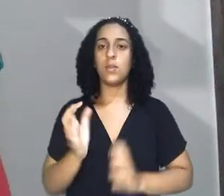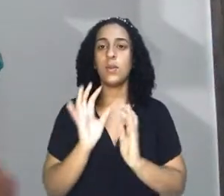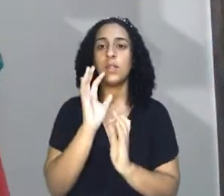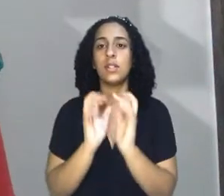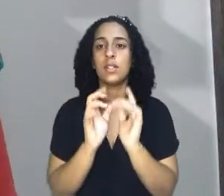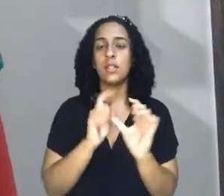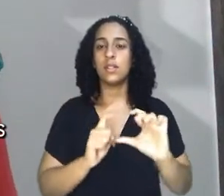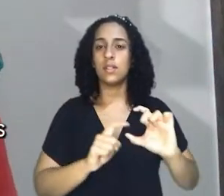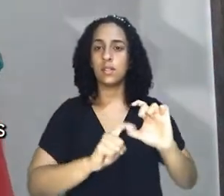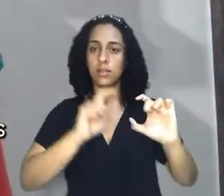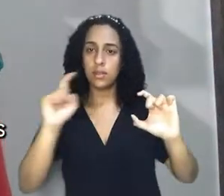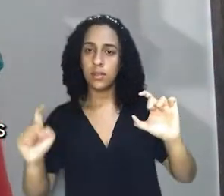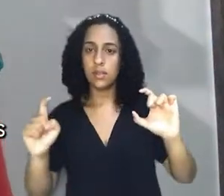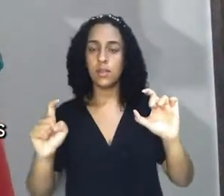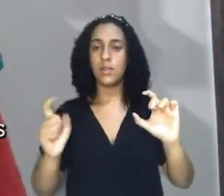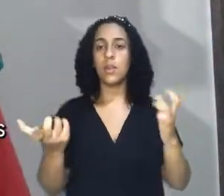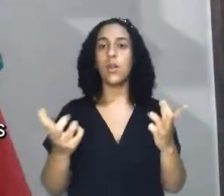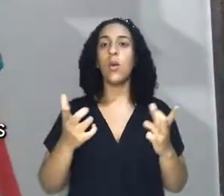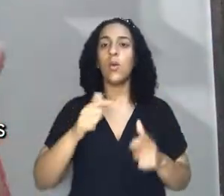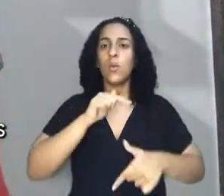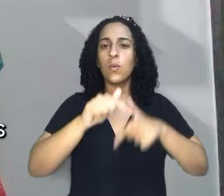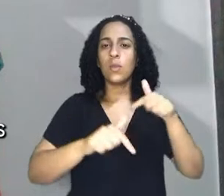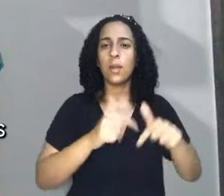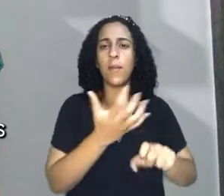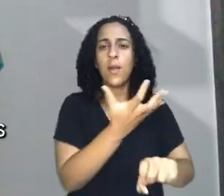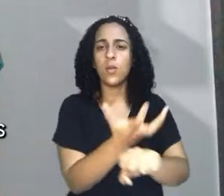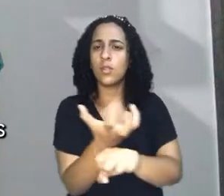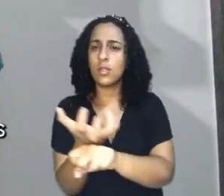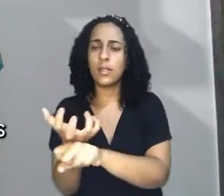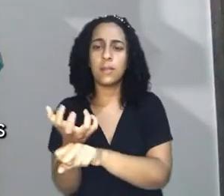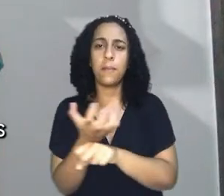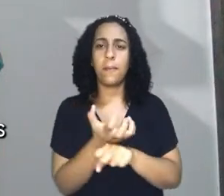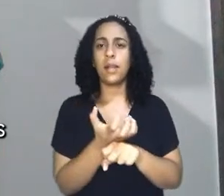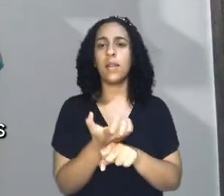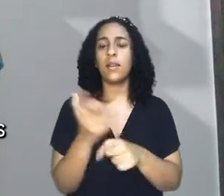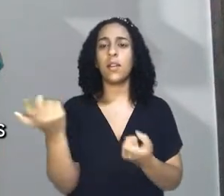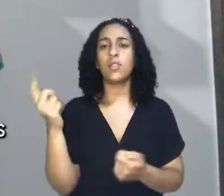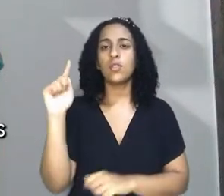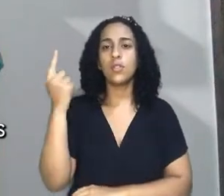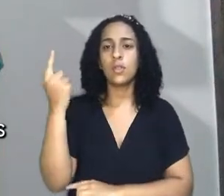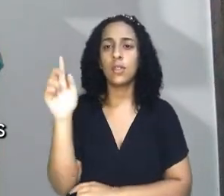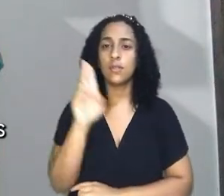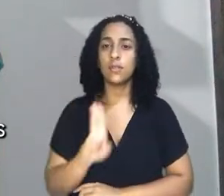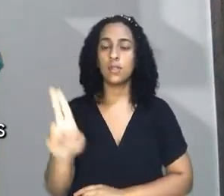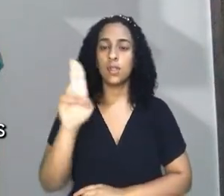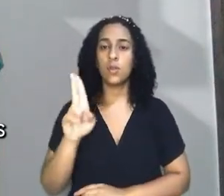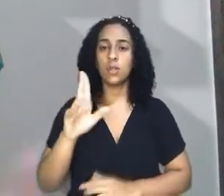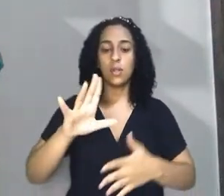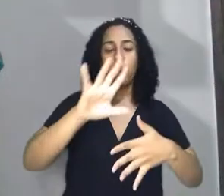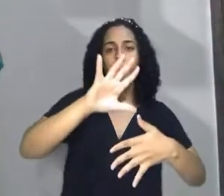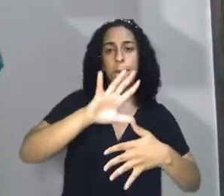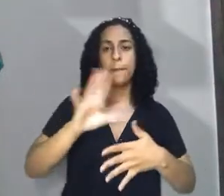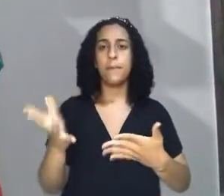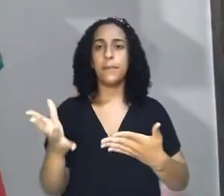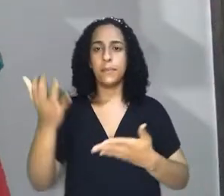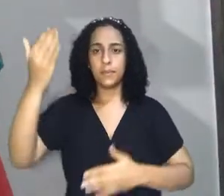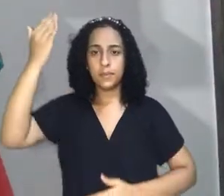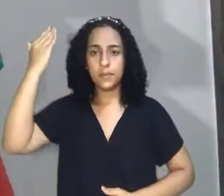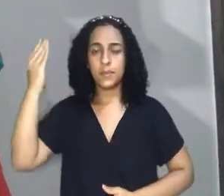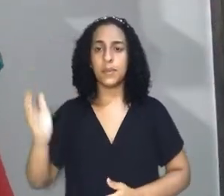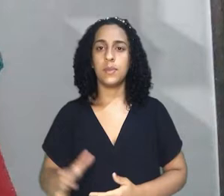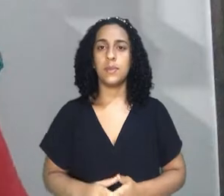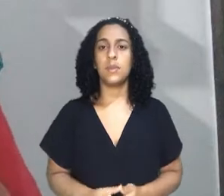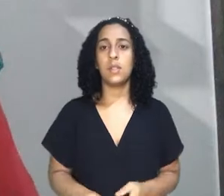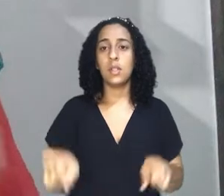interdisciplinar com geografia, analisando mapas cartográficos da época, pode ser interessante. 4. Outras possibilidades